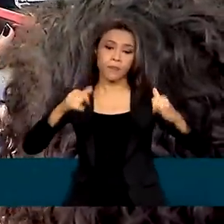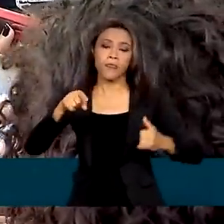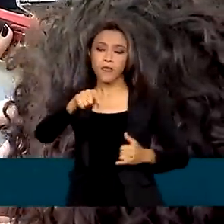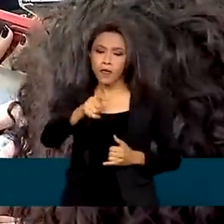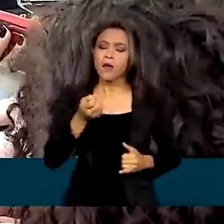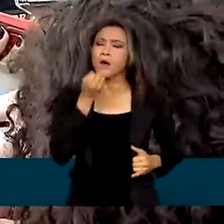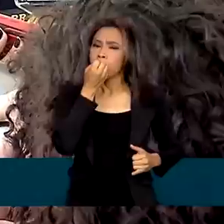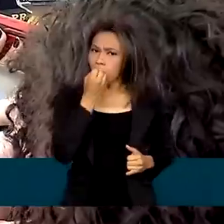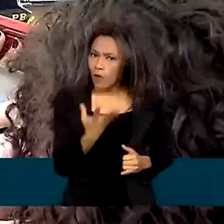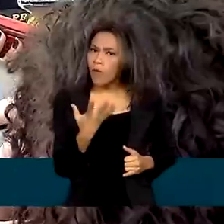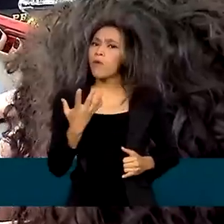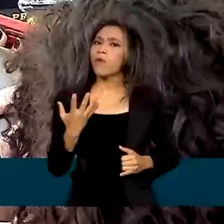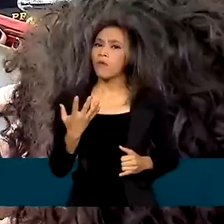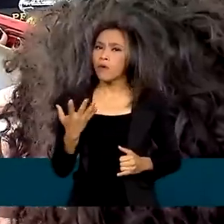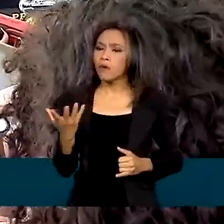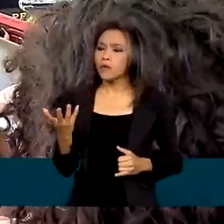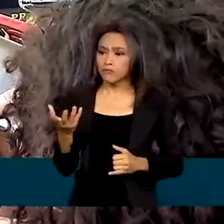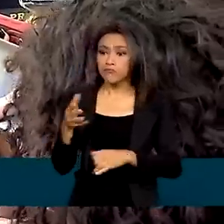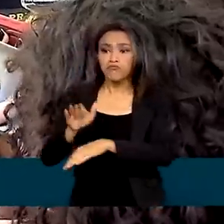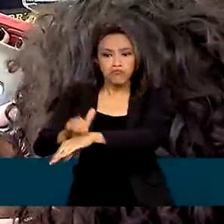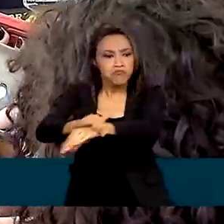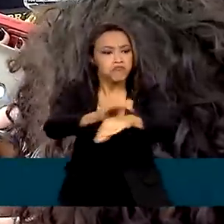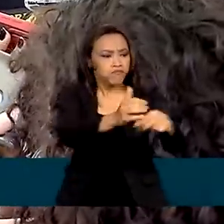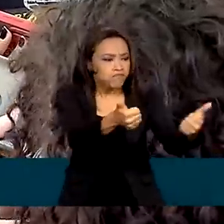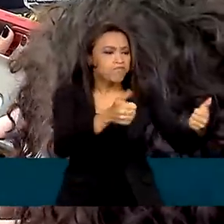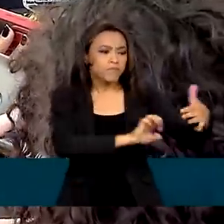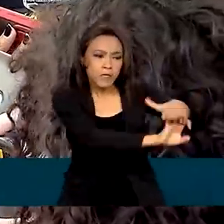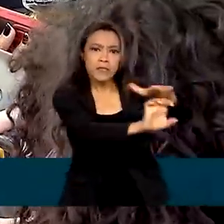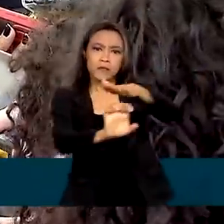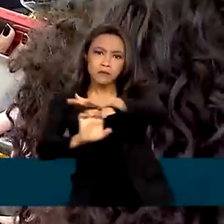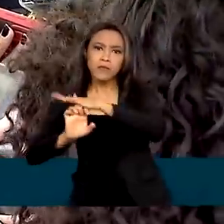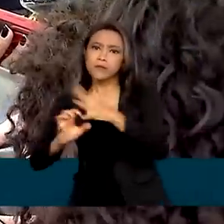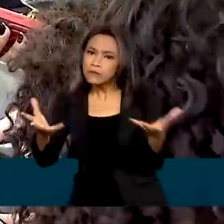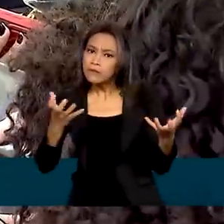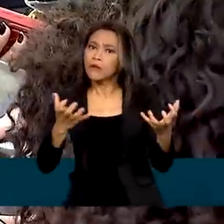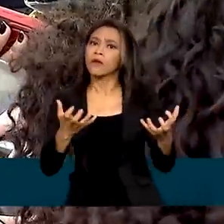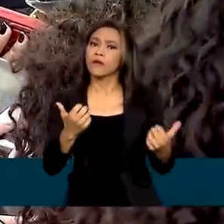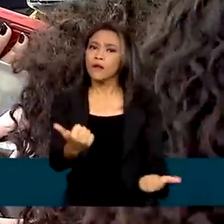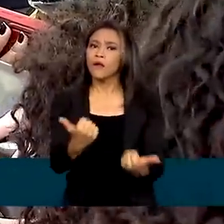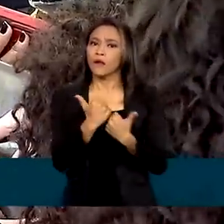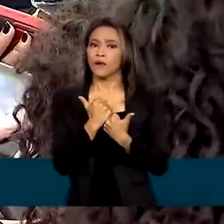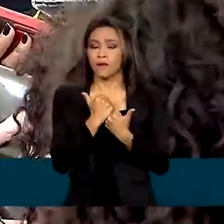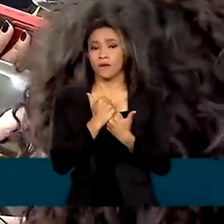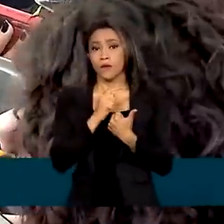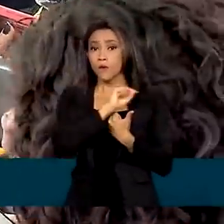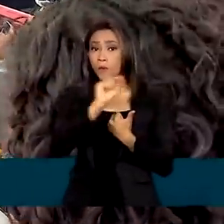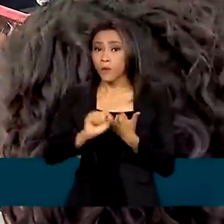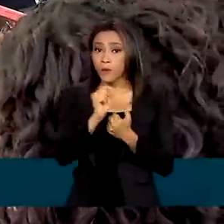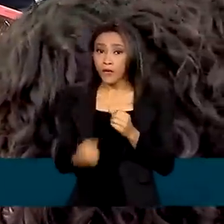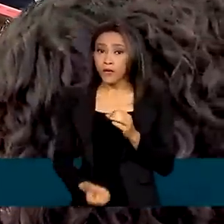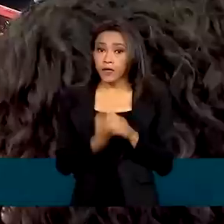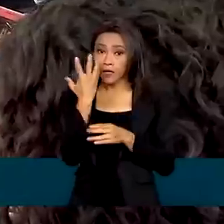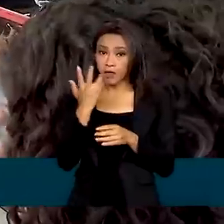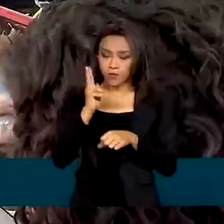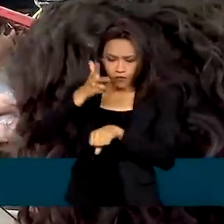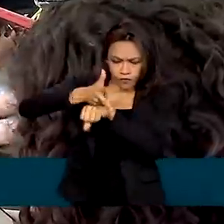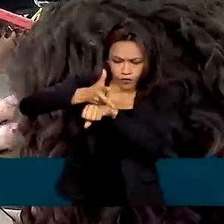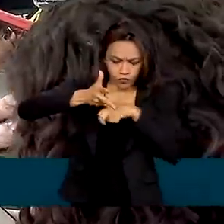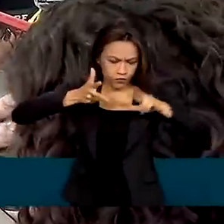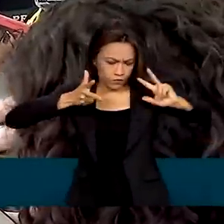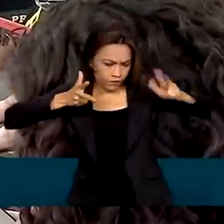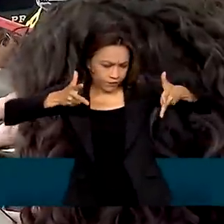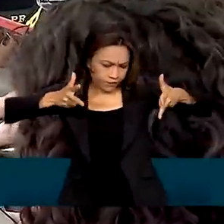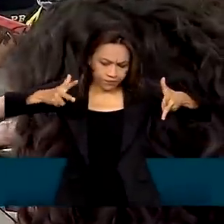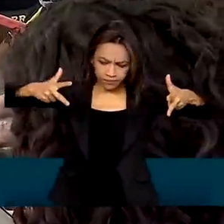uma boa vontade muito grande de todos os players desse sistema, com implantação de vídeo monitoramento, com